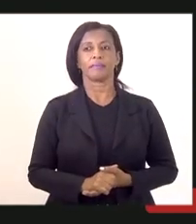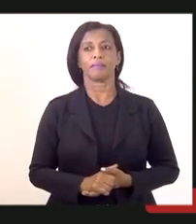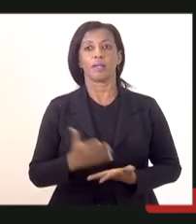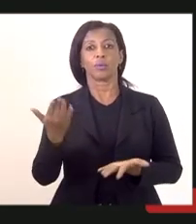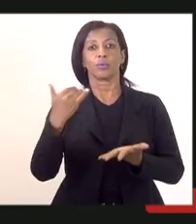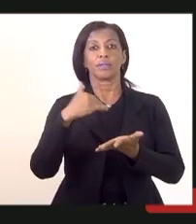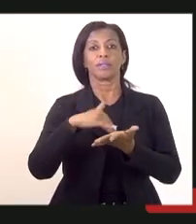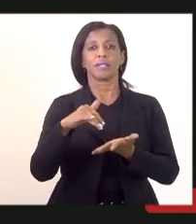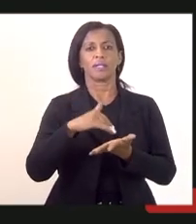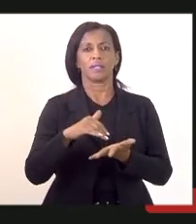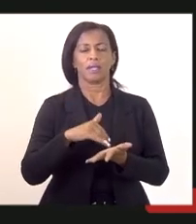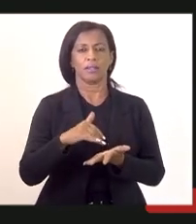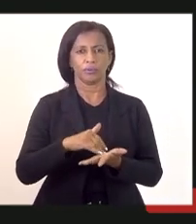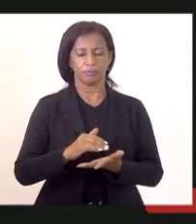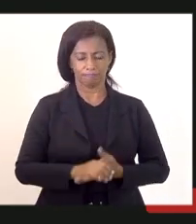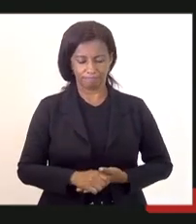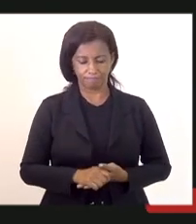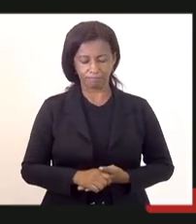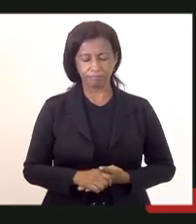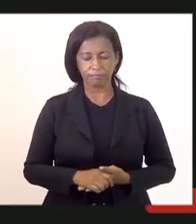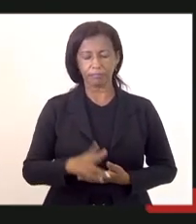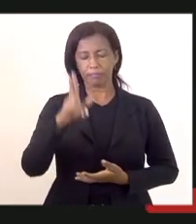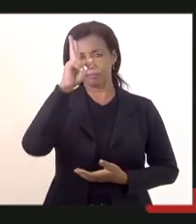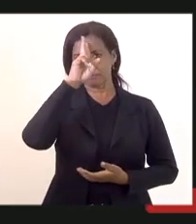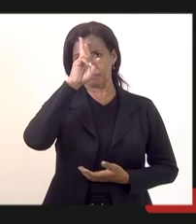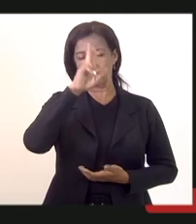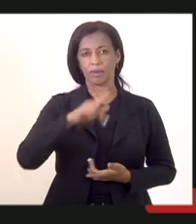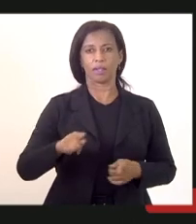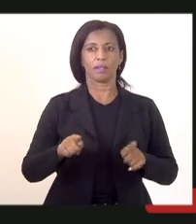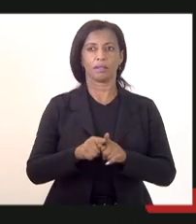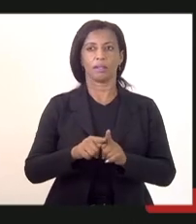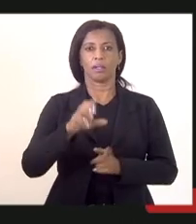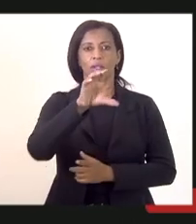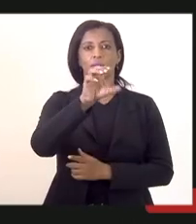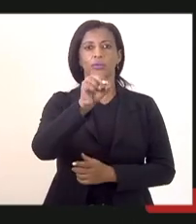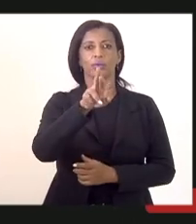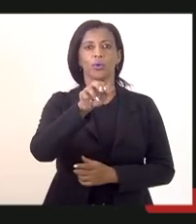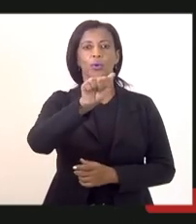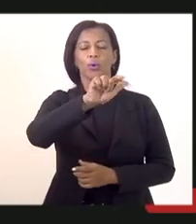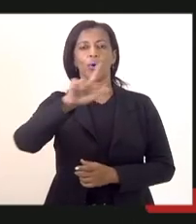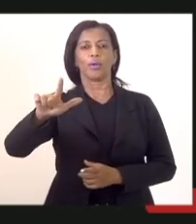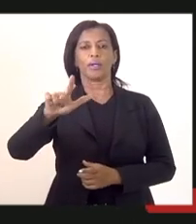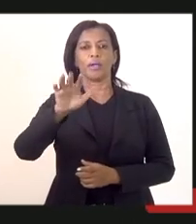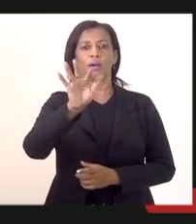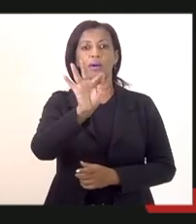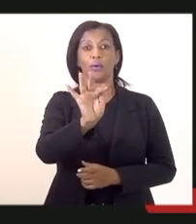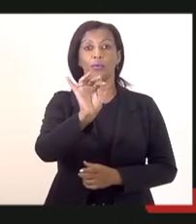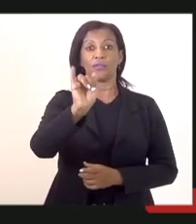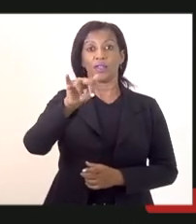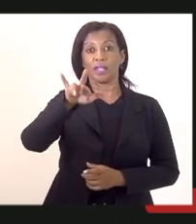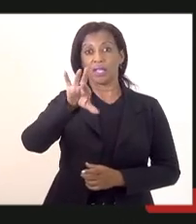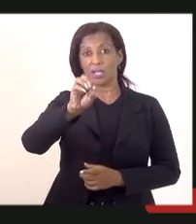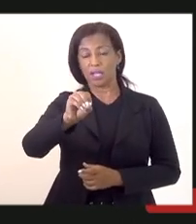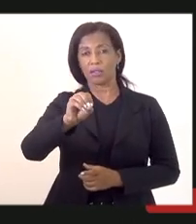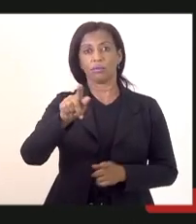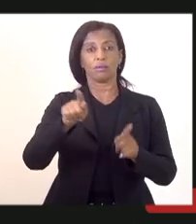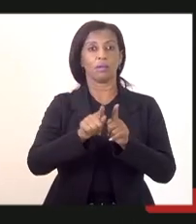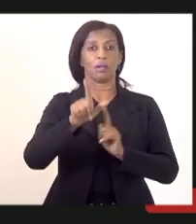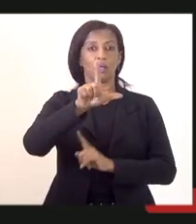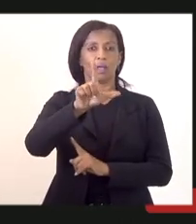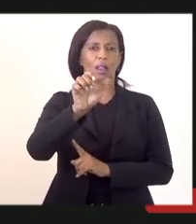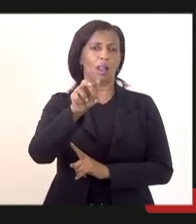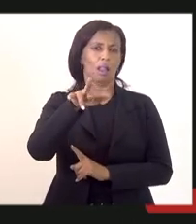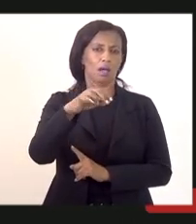secretários. E enfatizando aqui o nosso coronel Figueiredo e o coronel Leandro, dois